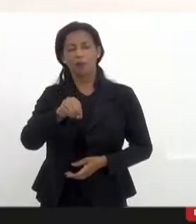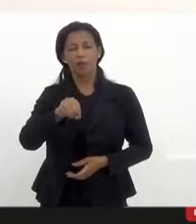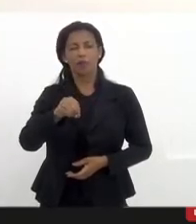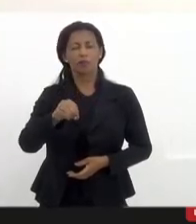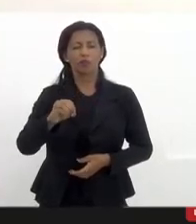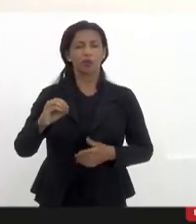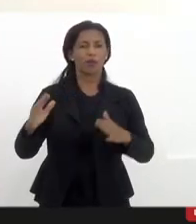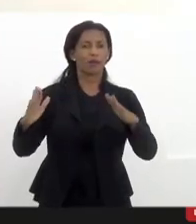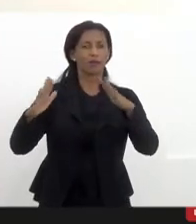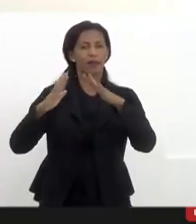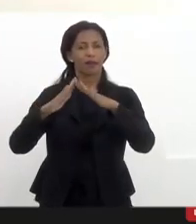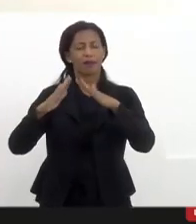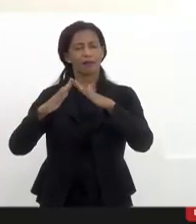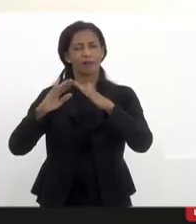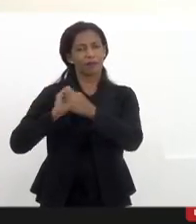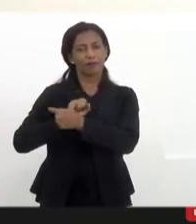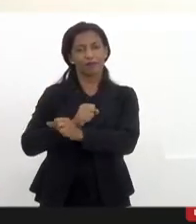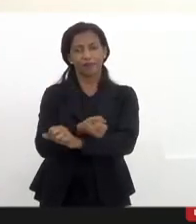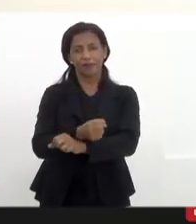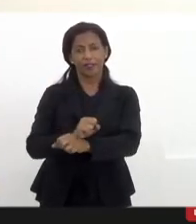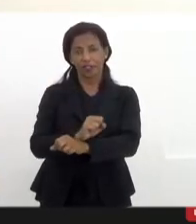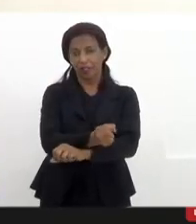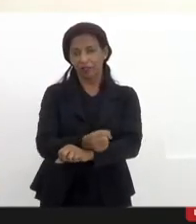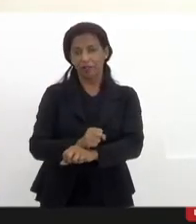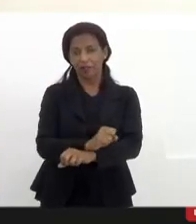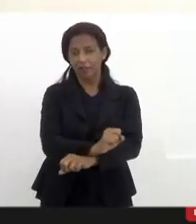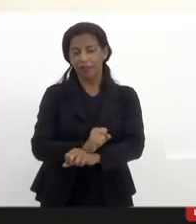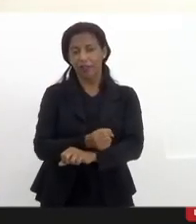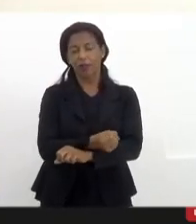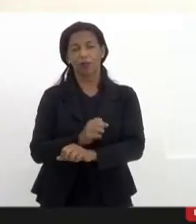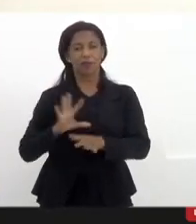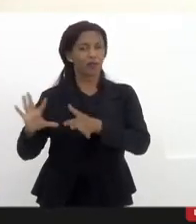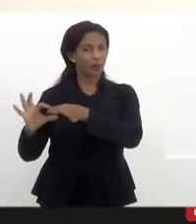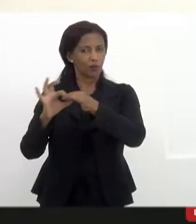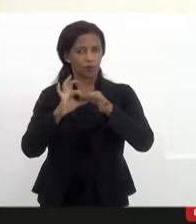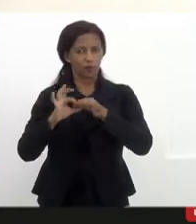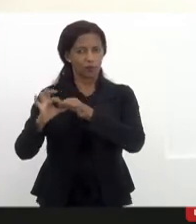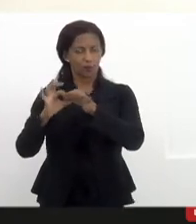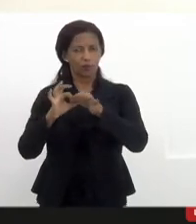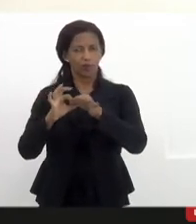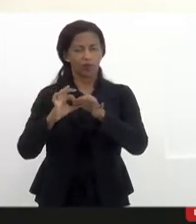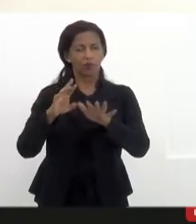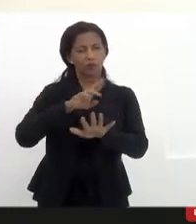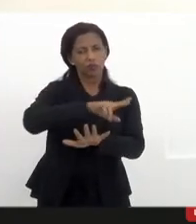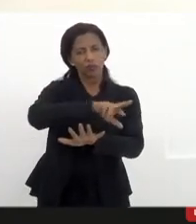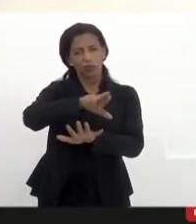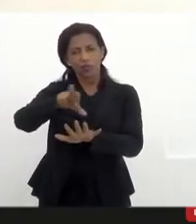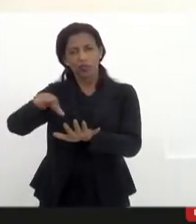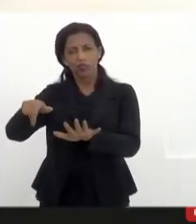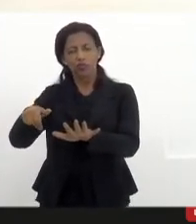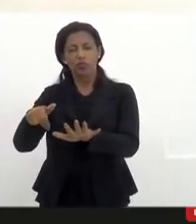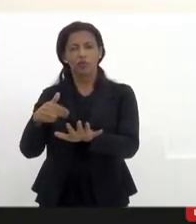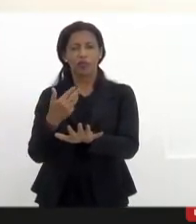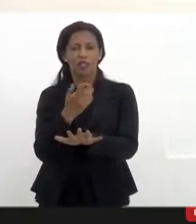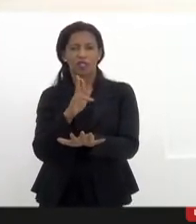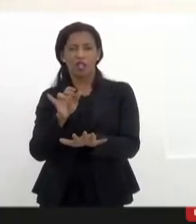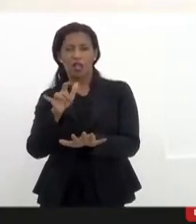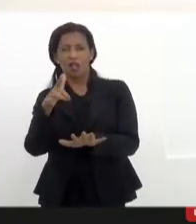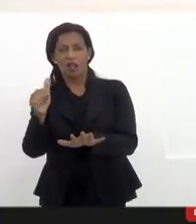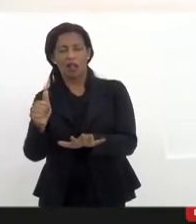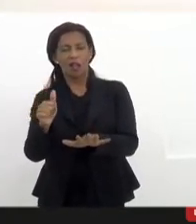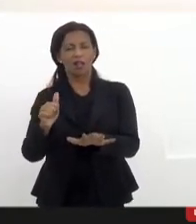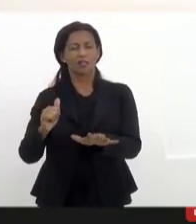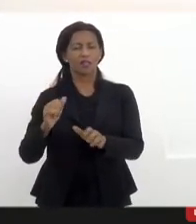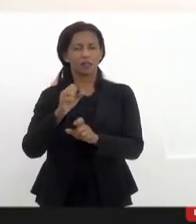da casa grande senzala, a narrativa da união das três raças e de uma contribuição hierarquizada na